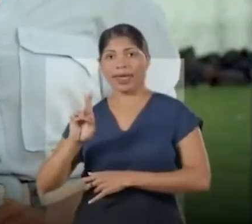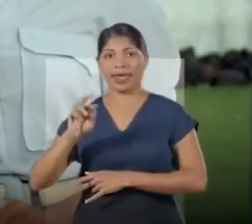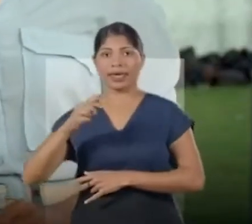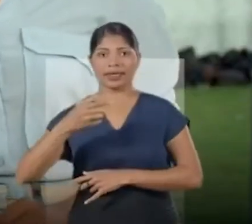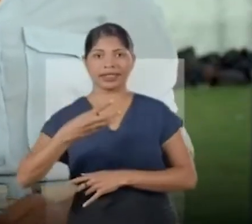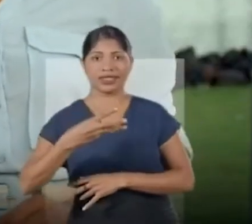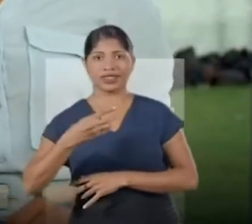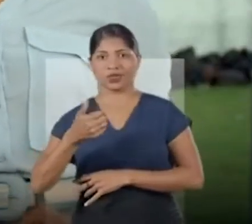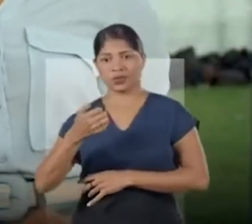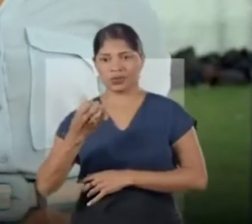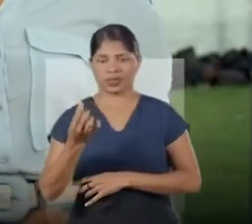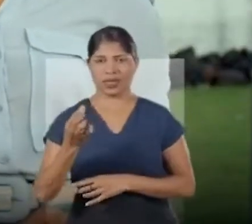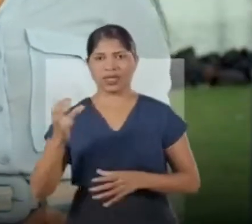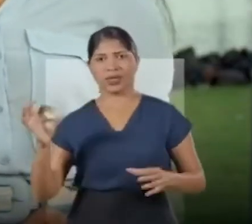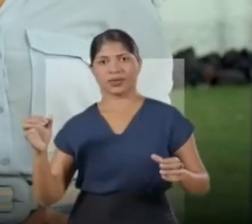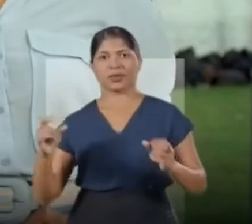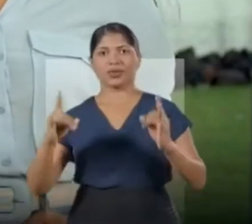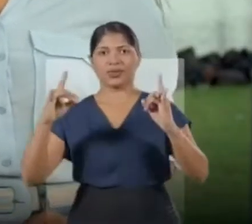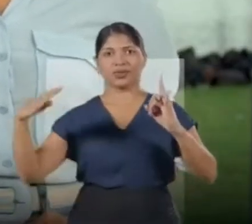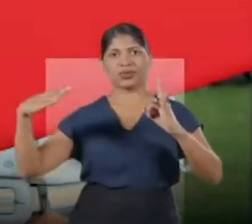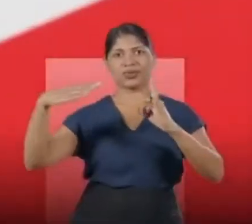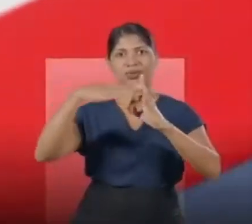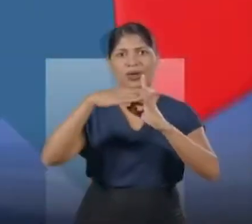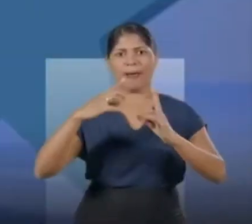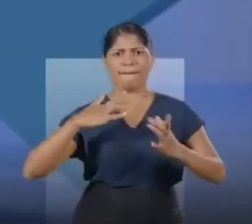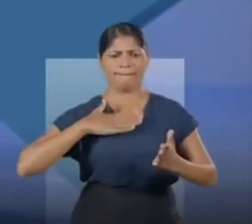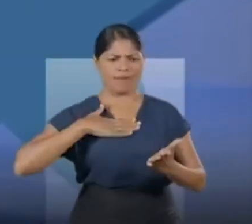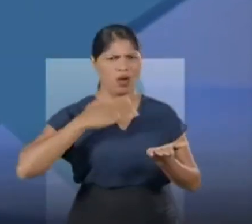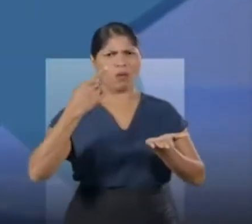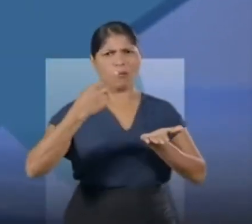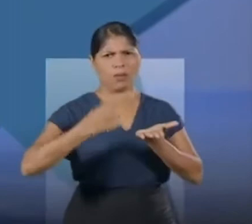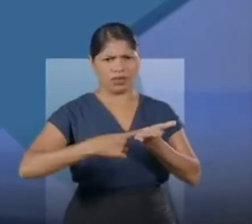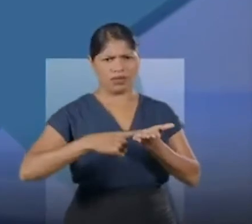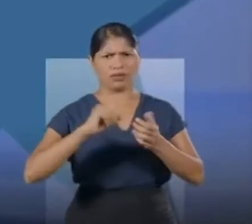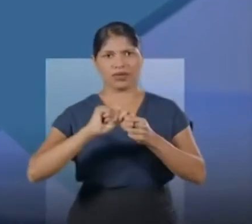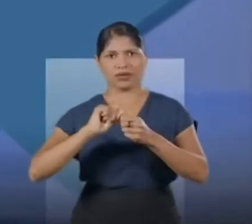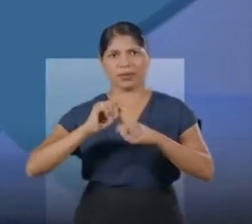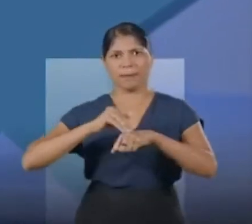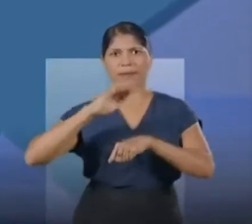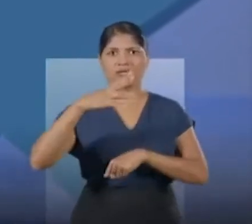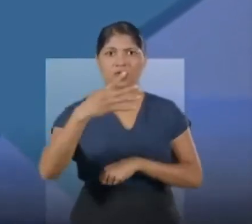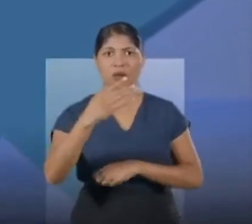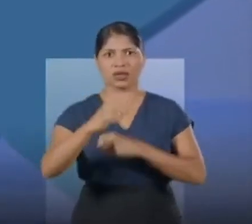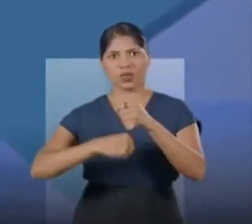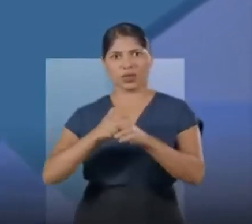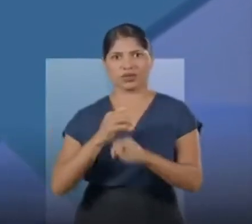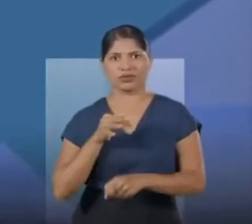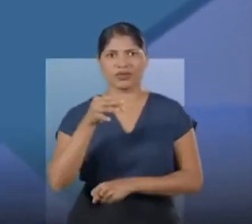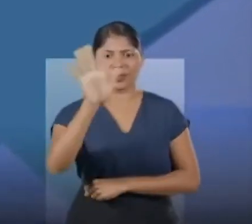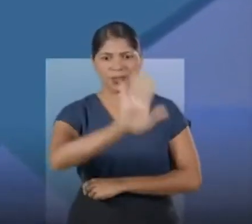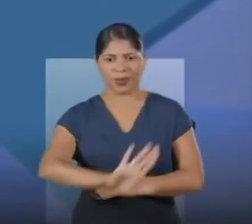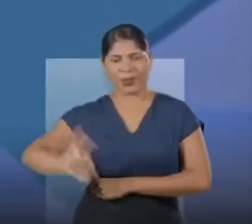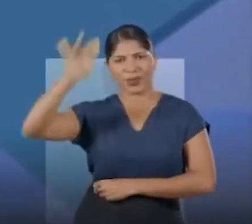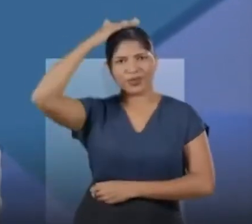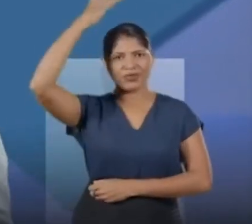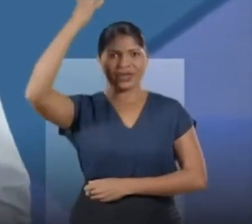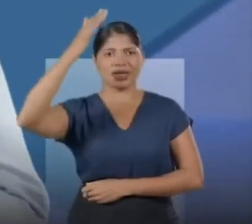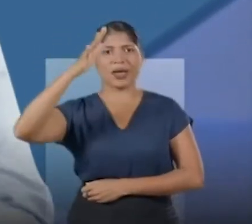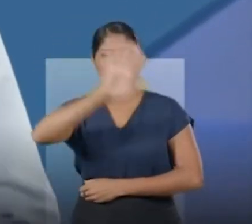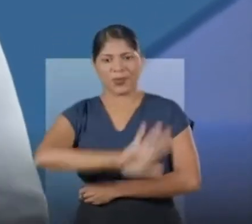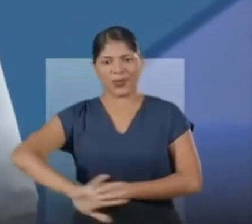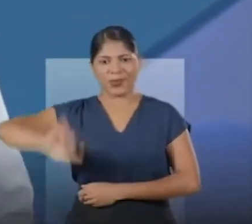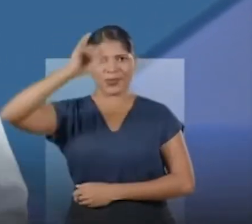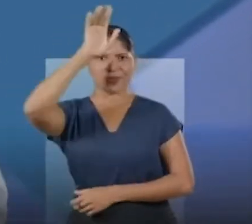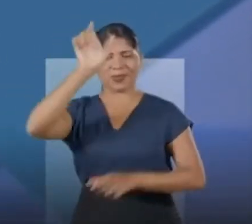ligação com a BR-316 e a Alça Viária. Meu compromisso é fazer ainda mais nos próximos 4 anos. Por todo o Pará.